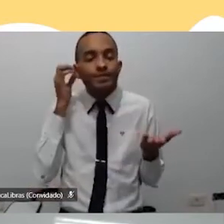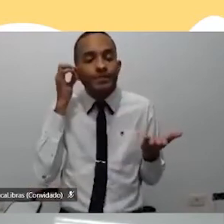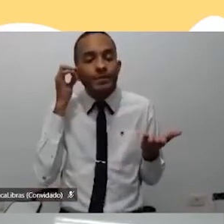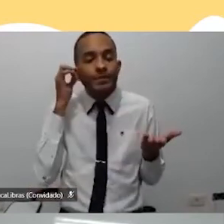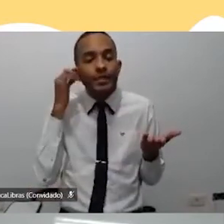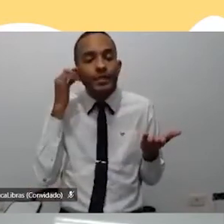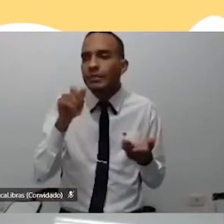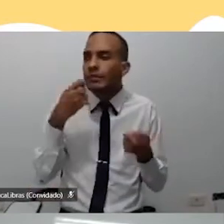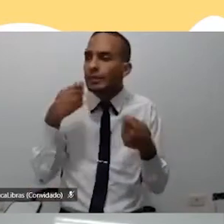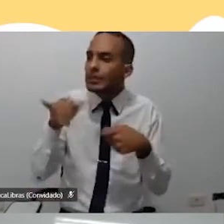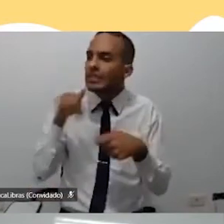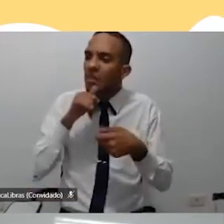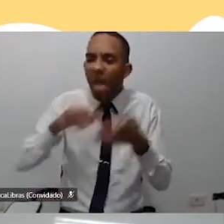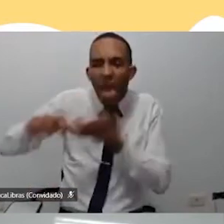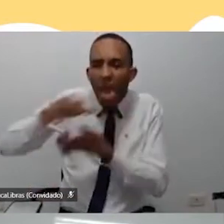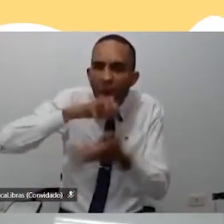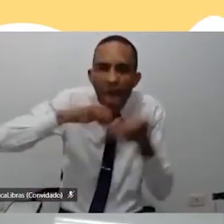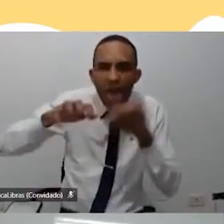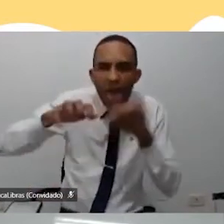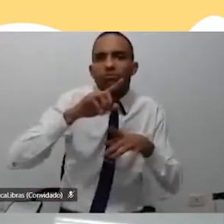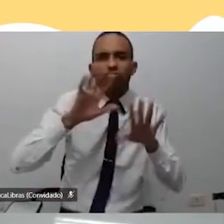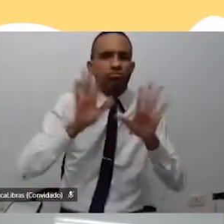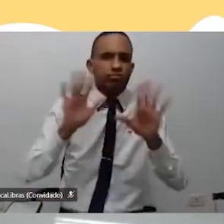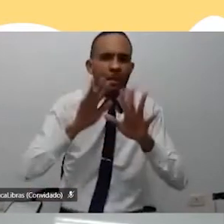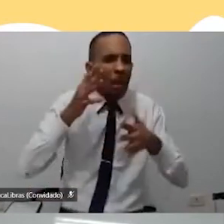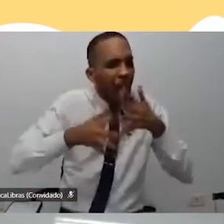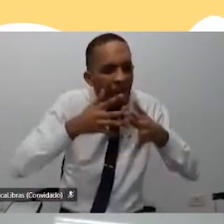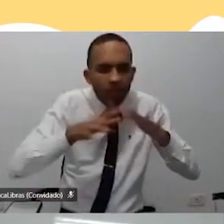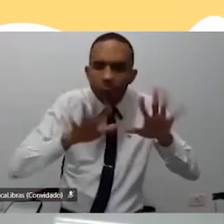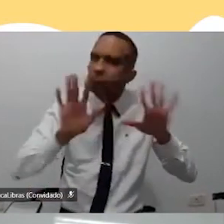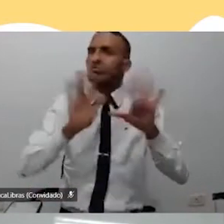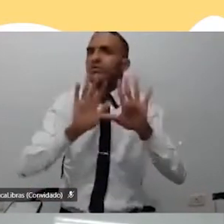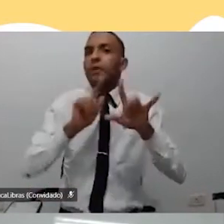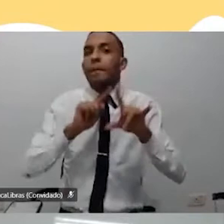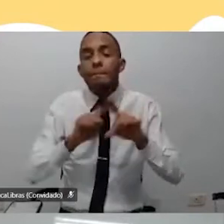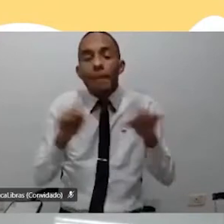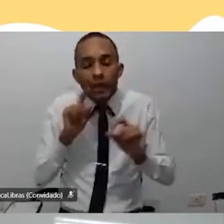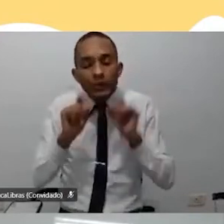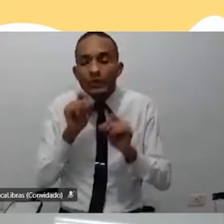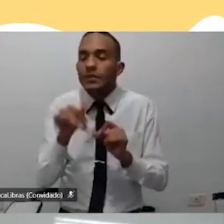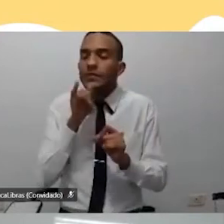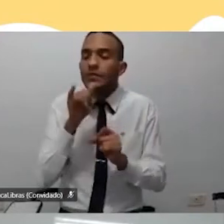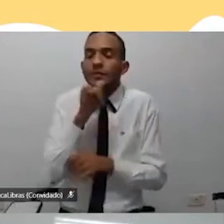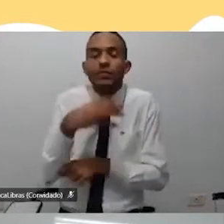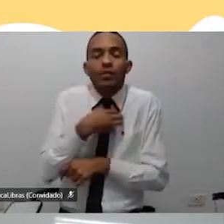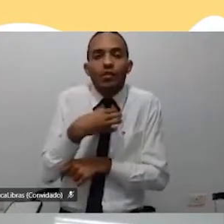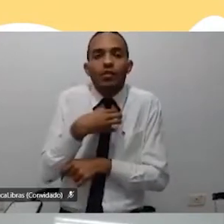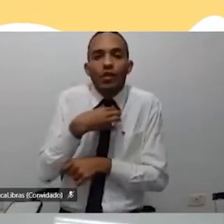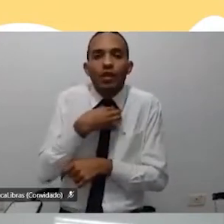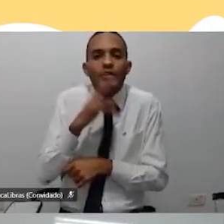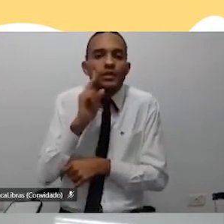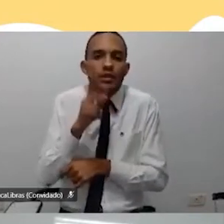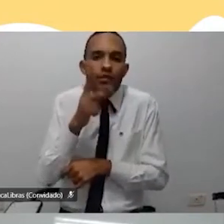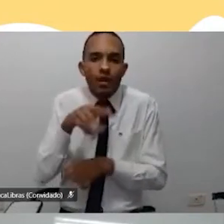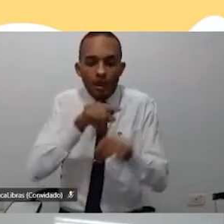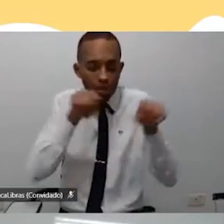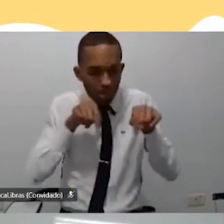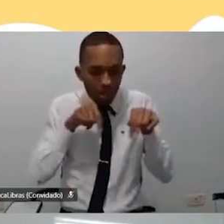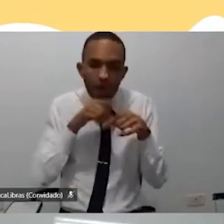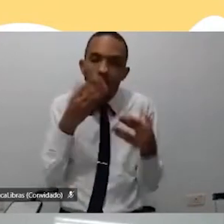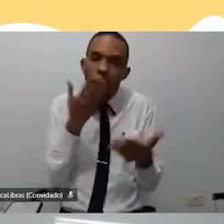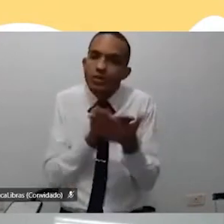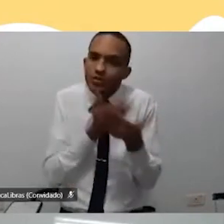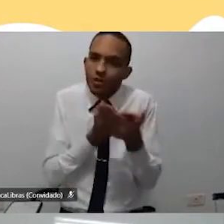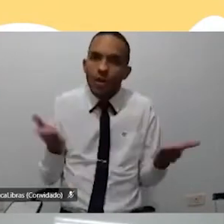gente tem que ter uma sala bagunçada, desorganizada, nada disso. Mas, desde o formato que eu coloco a minha sala de aula,